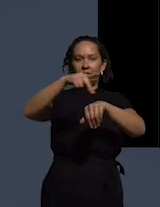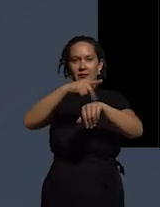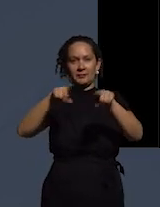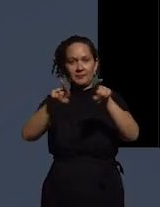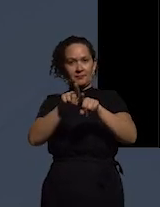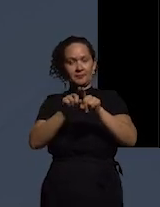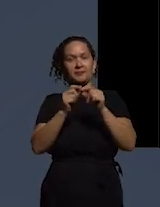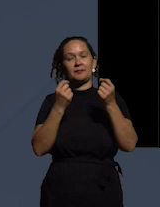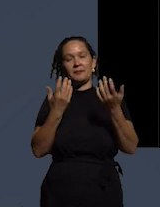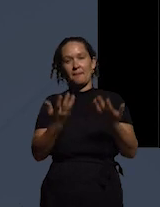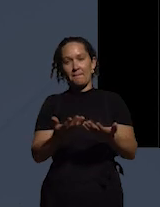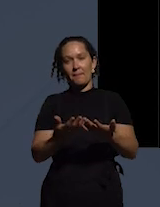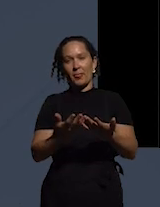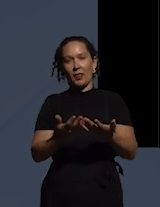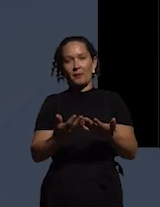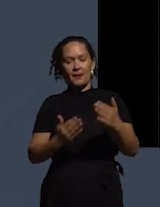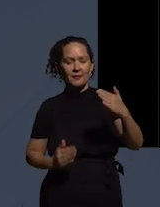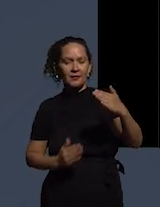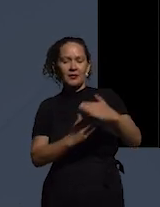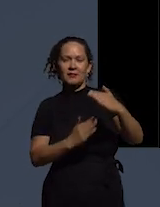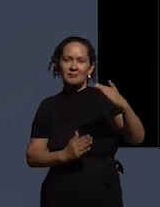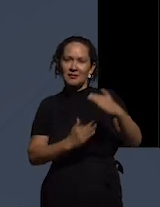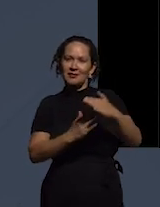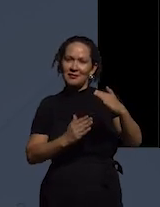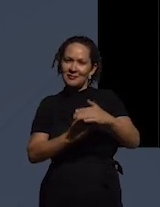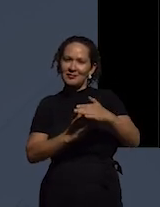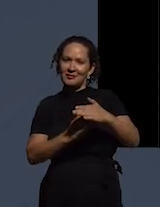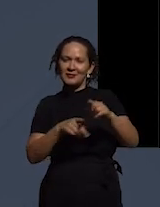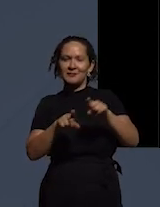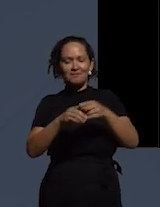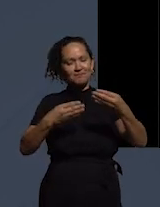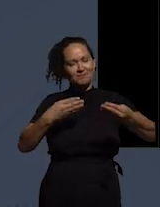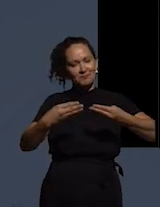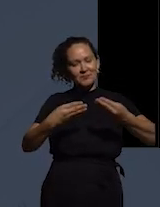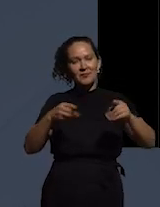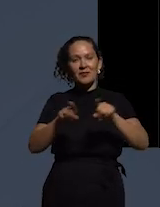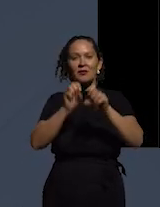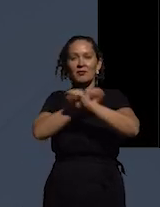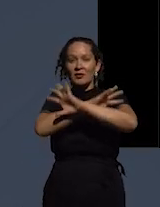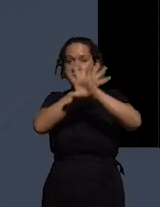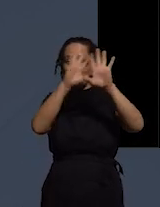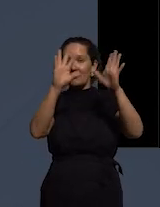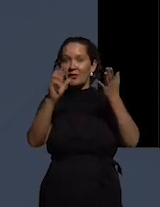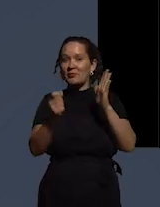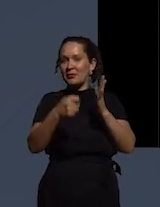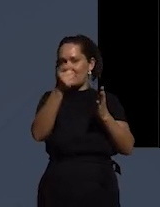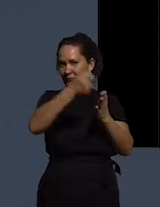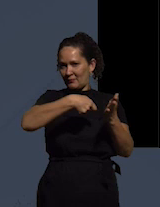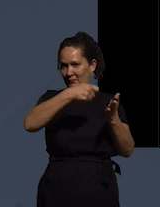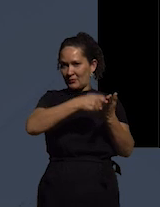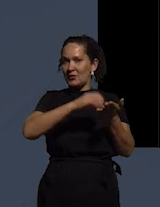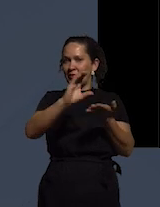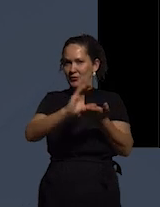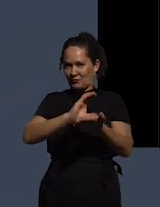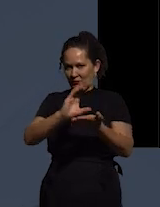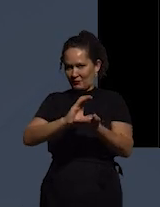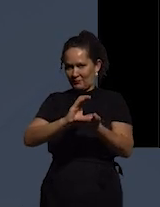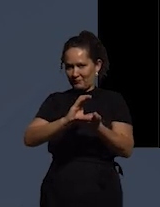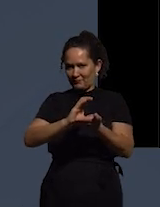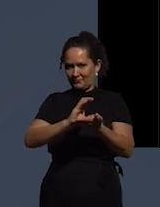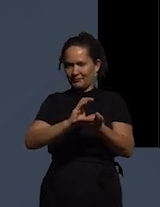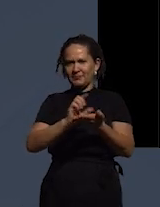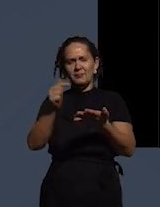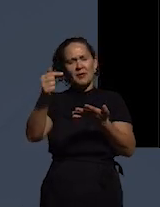da red tape as barreiras comerciais e a transparência orçamentar ou transparência fiscal e dentre os